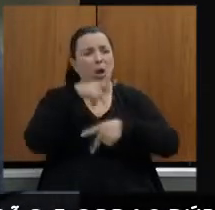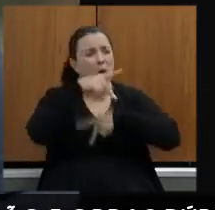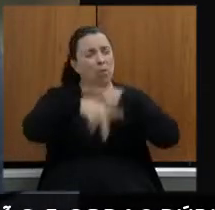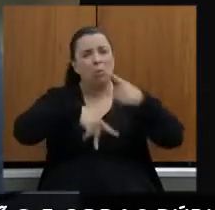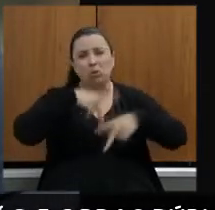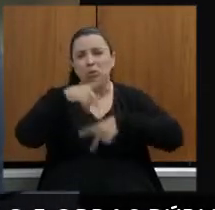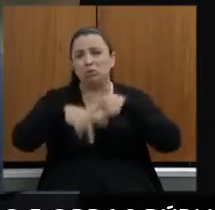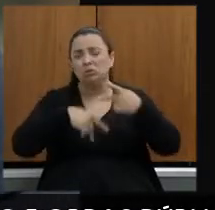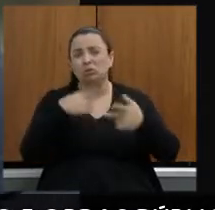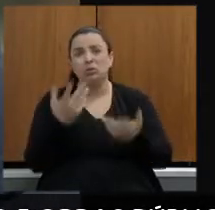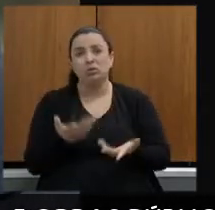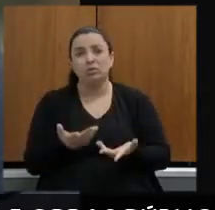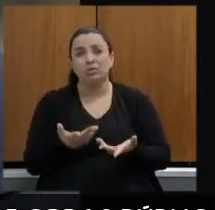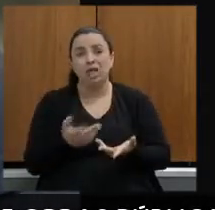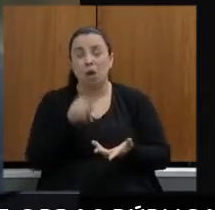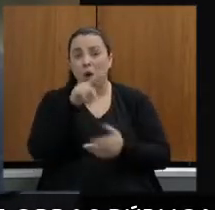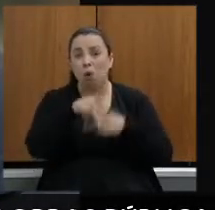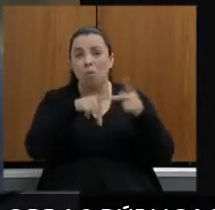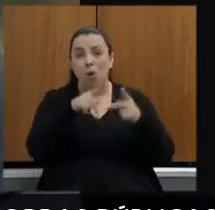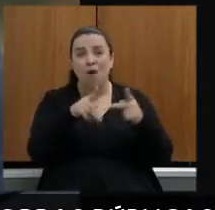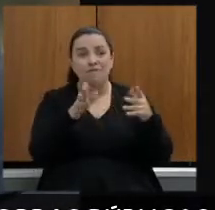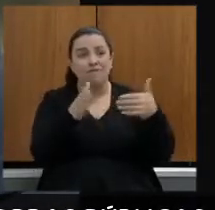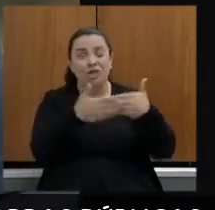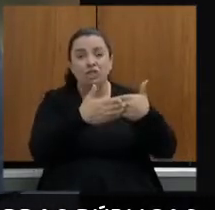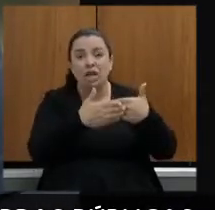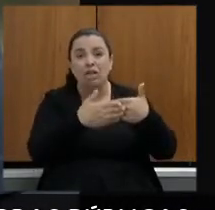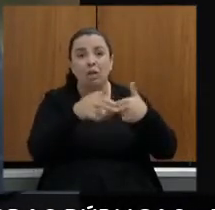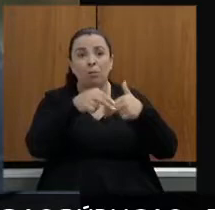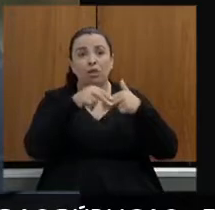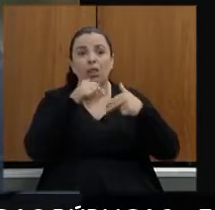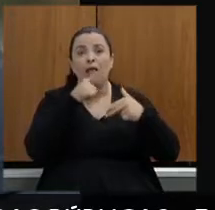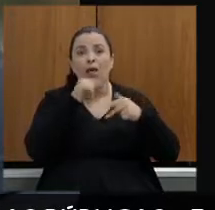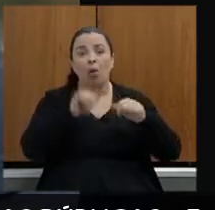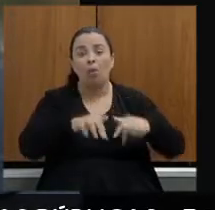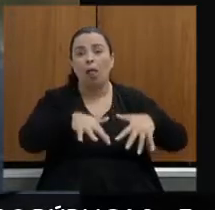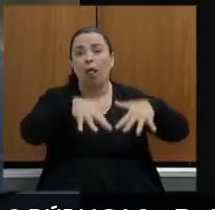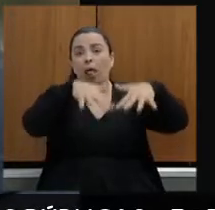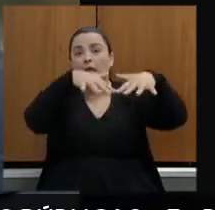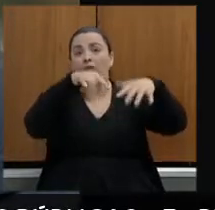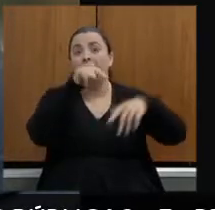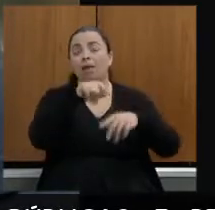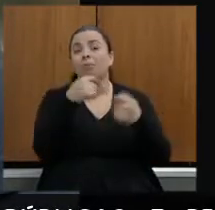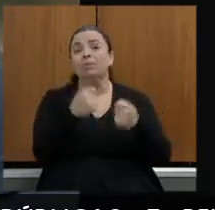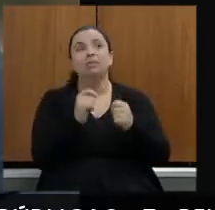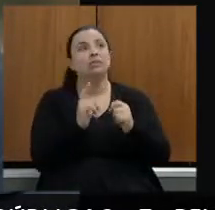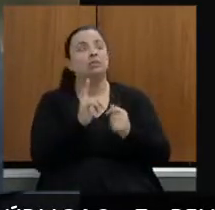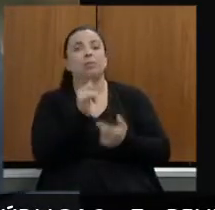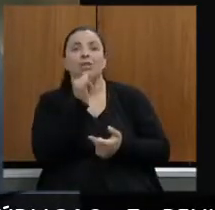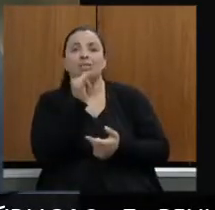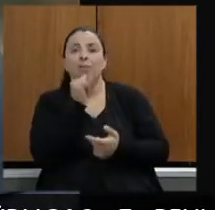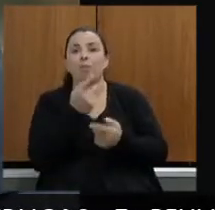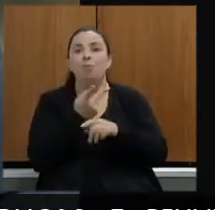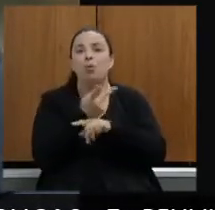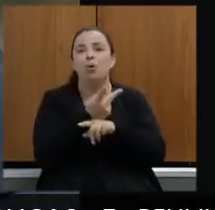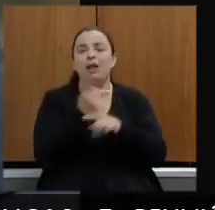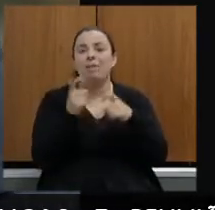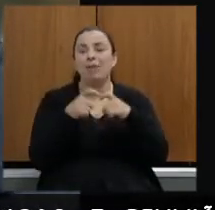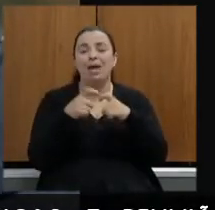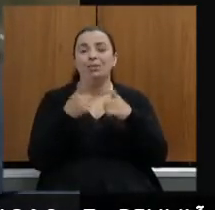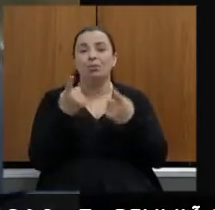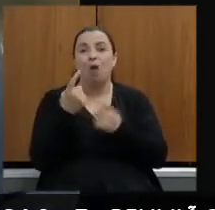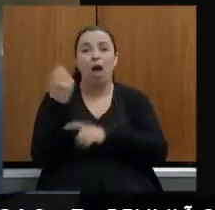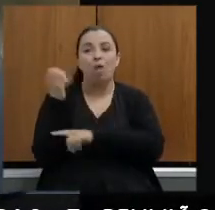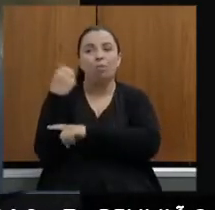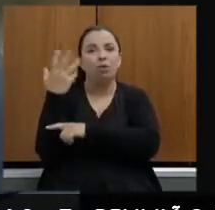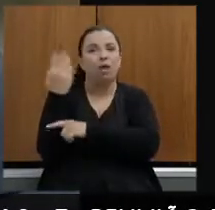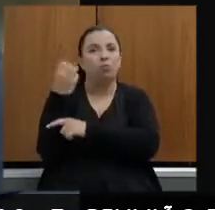quando ilhada precisa sair para por exemplo atendimento médico a ambulância não vai